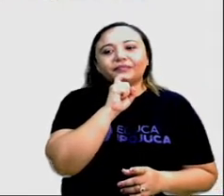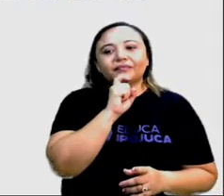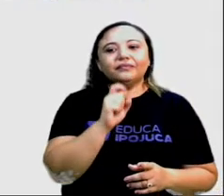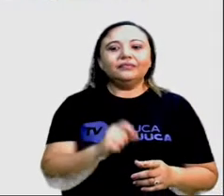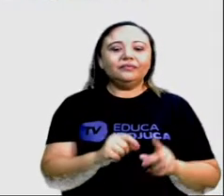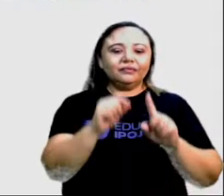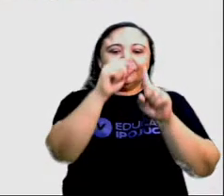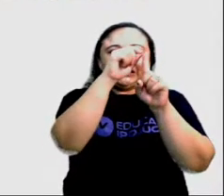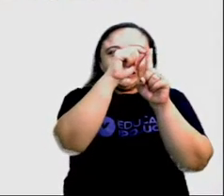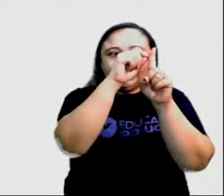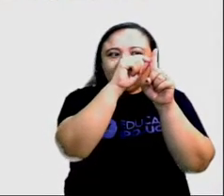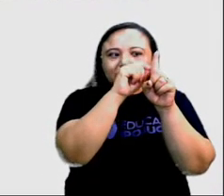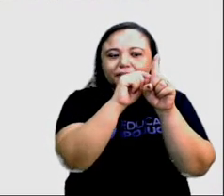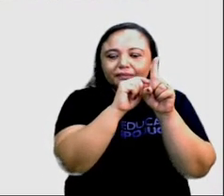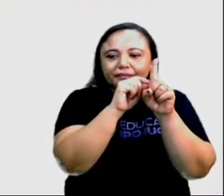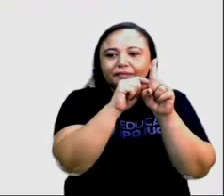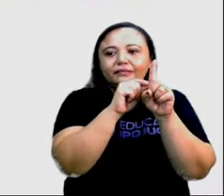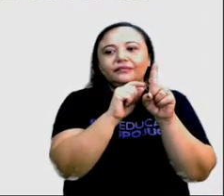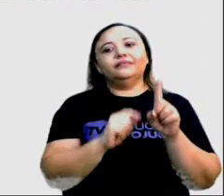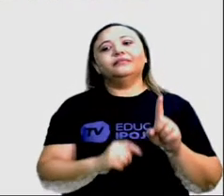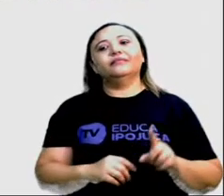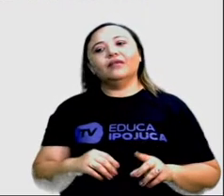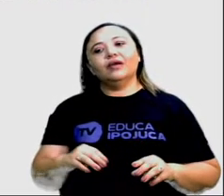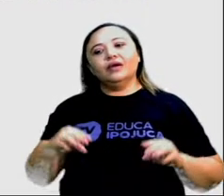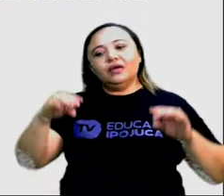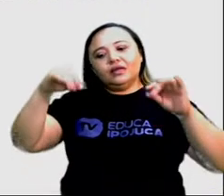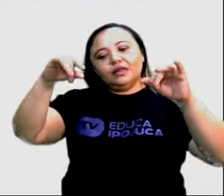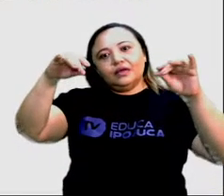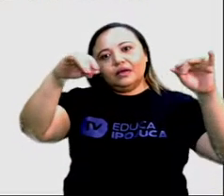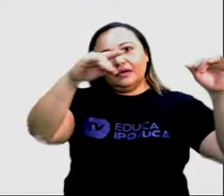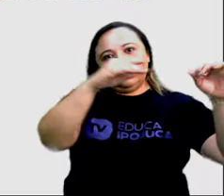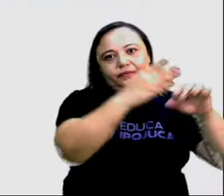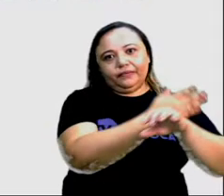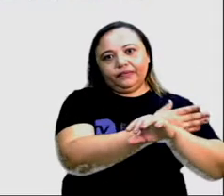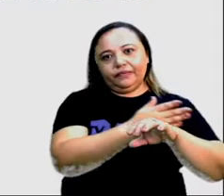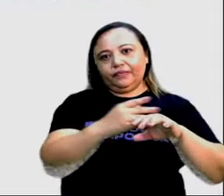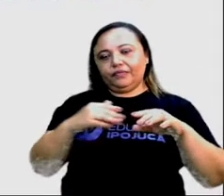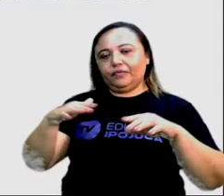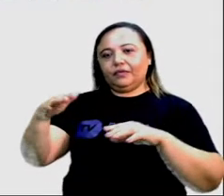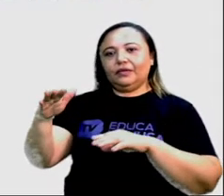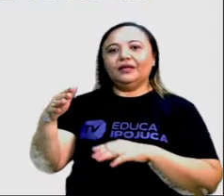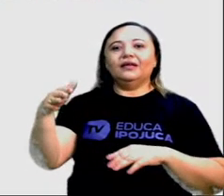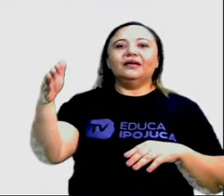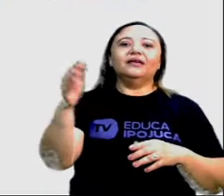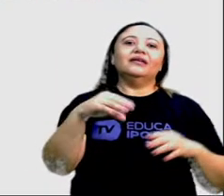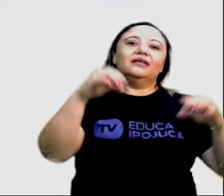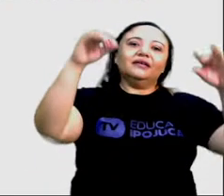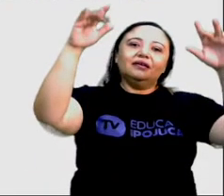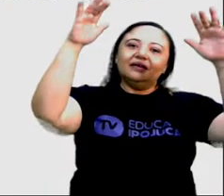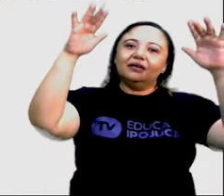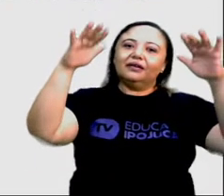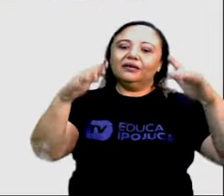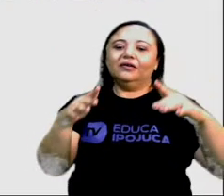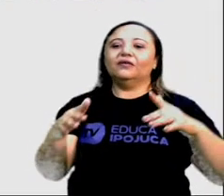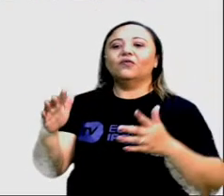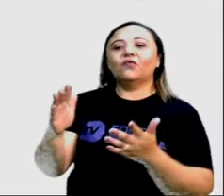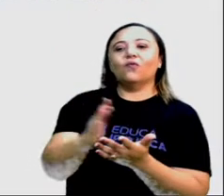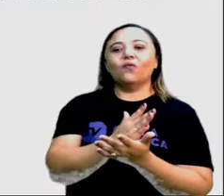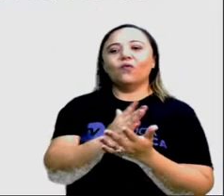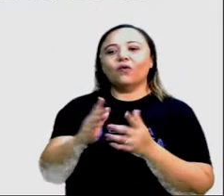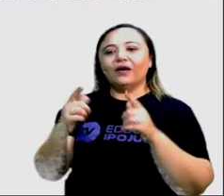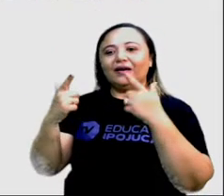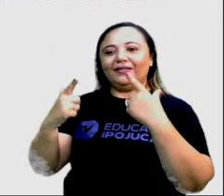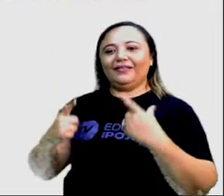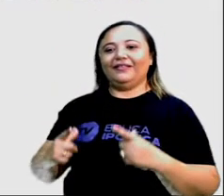são baixas e com a presença de neve em algumas localidades. Pena que aqui na nossa região não tem. Ela